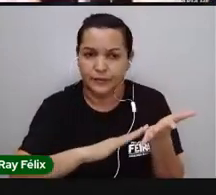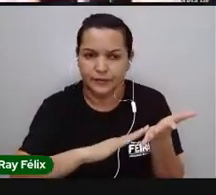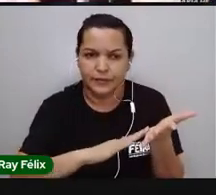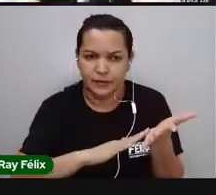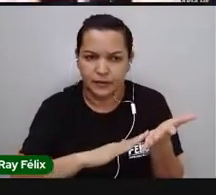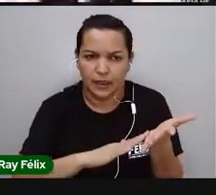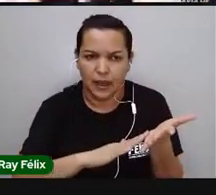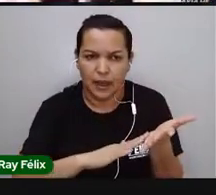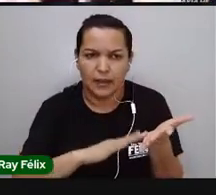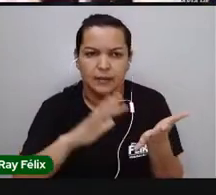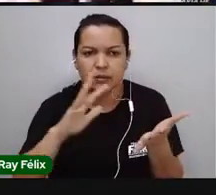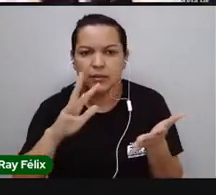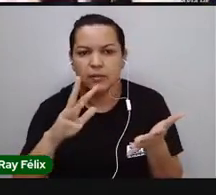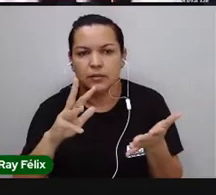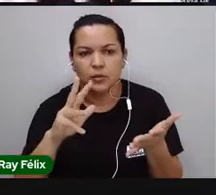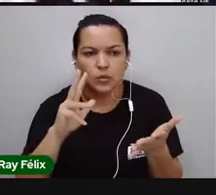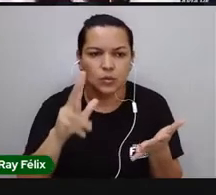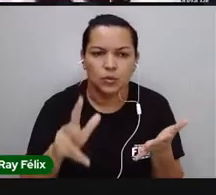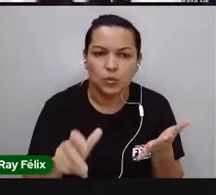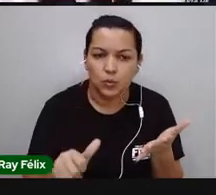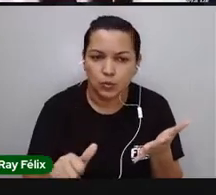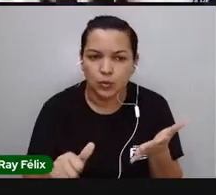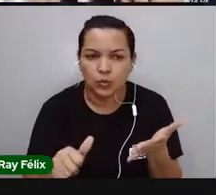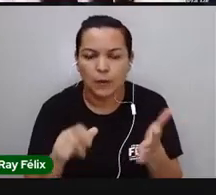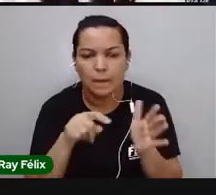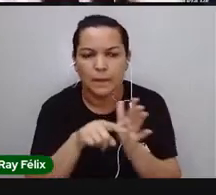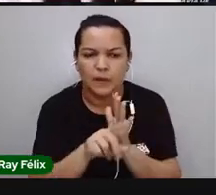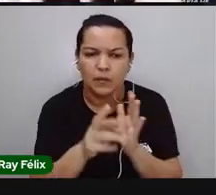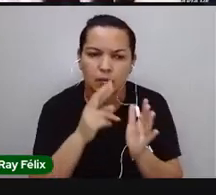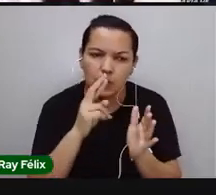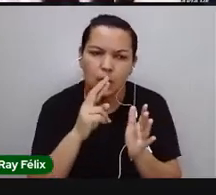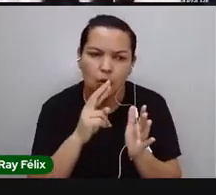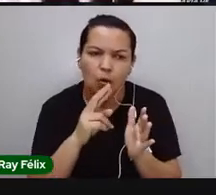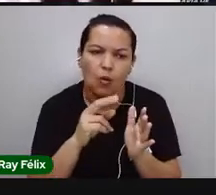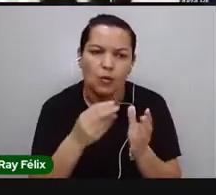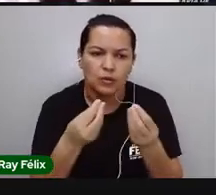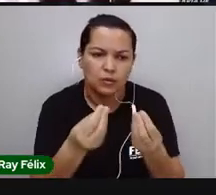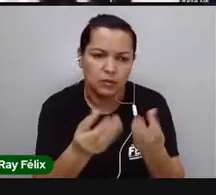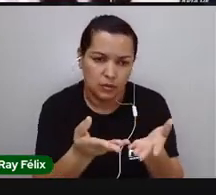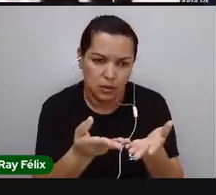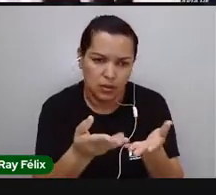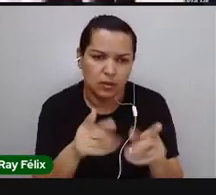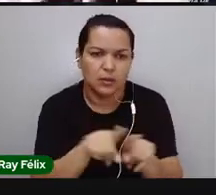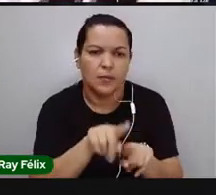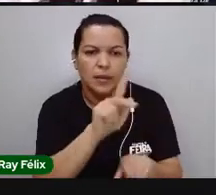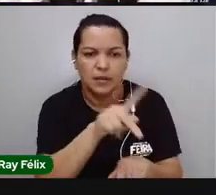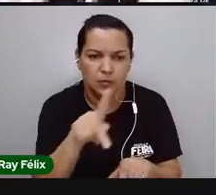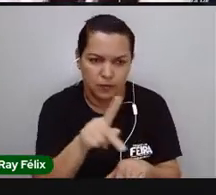fazer todas as propostas, né, dadas por nós e pelo seu professor.